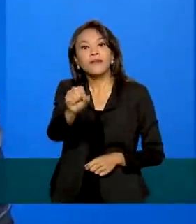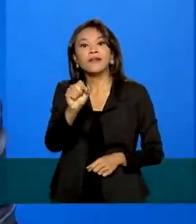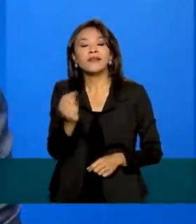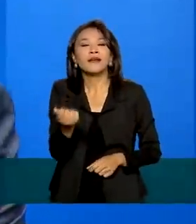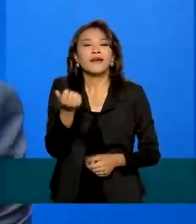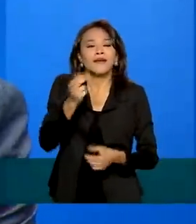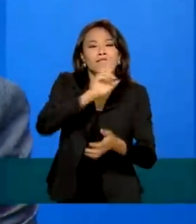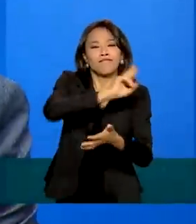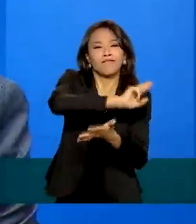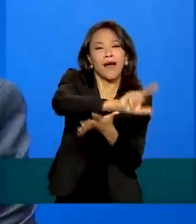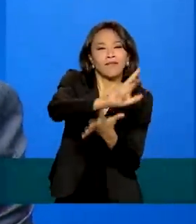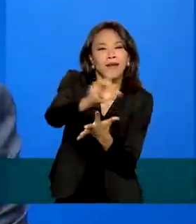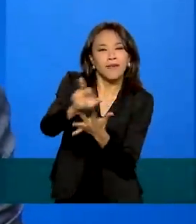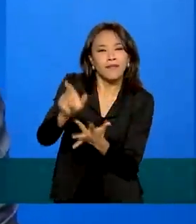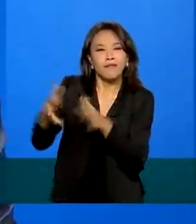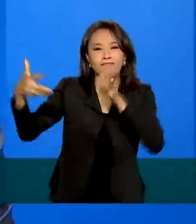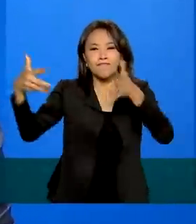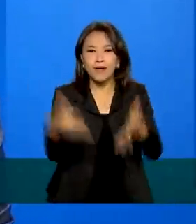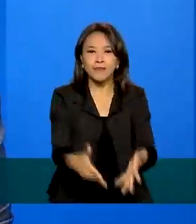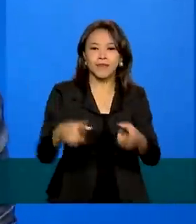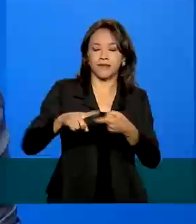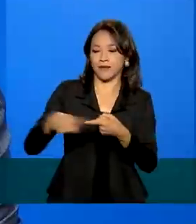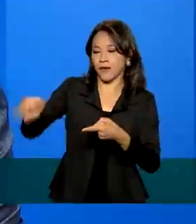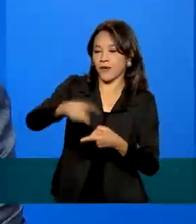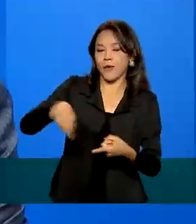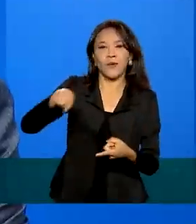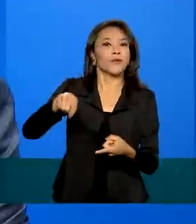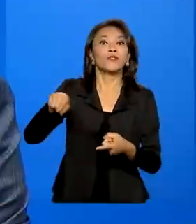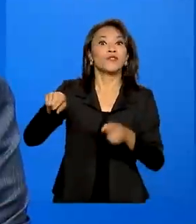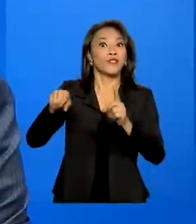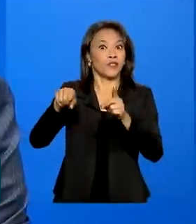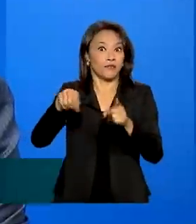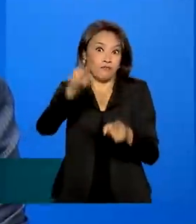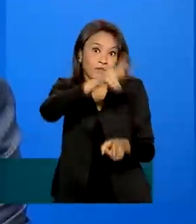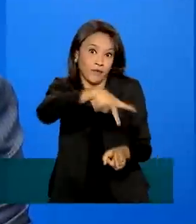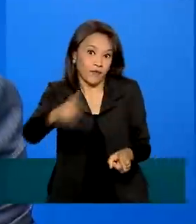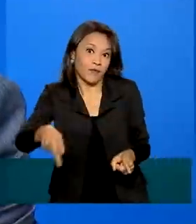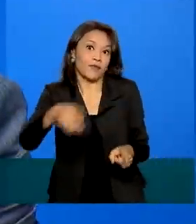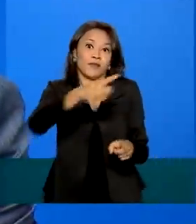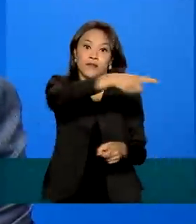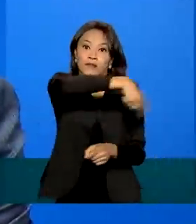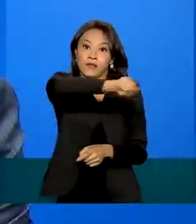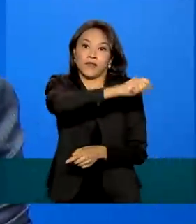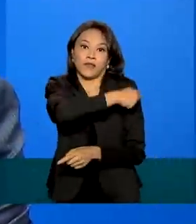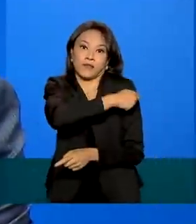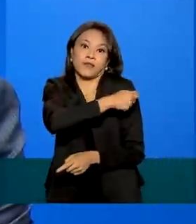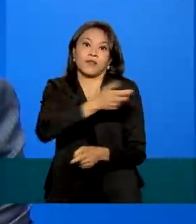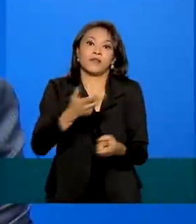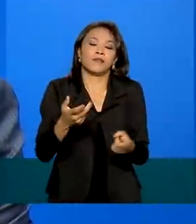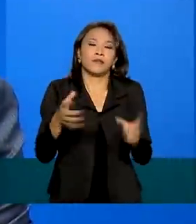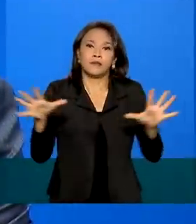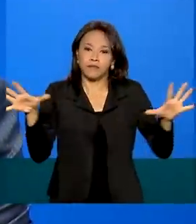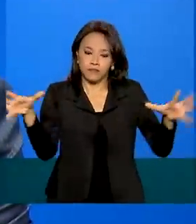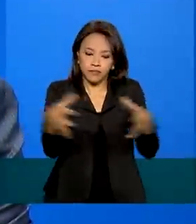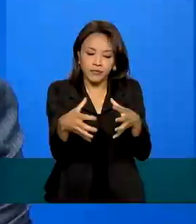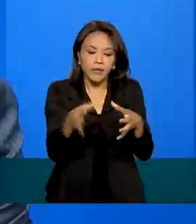participação de docentes, de professores, de profissionais de educação, com a finalidade final de,